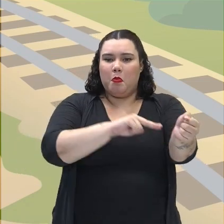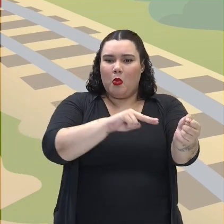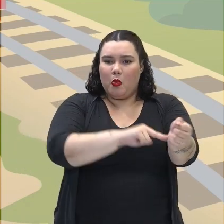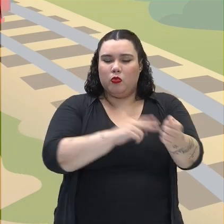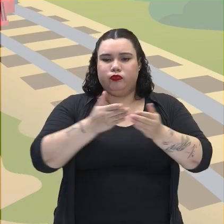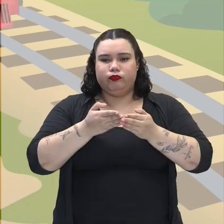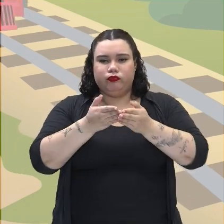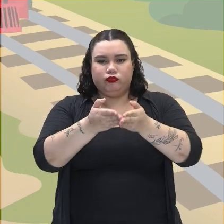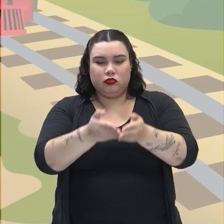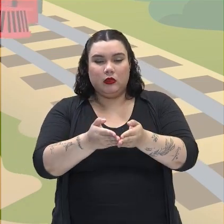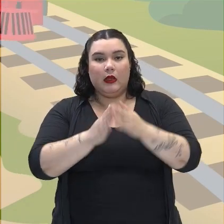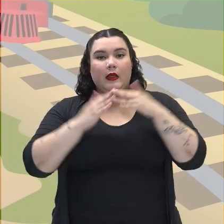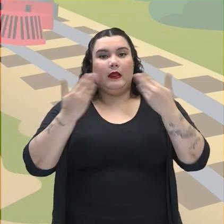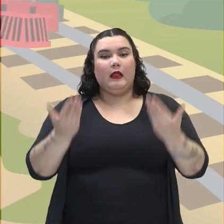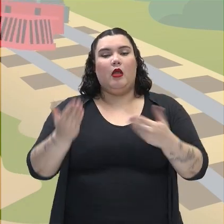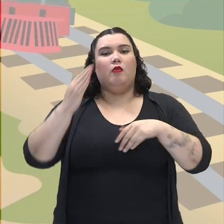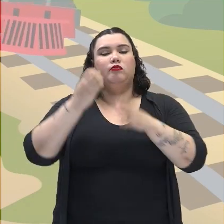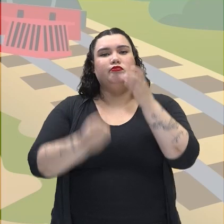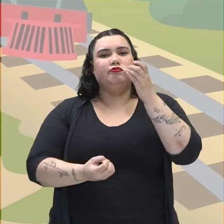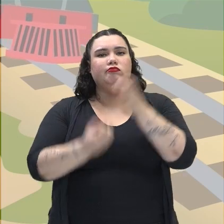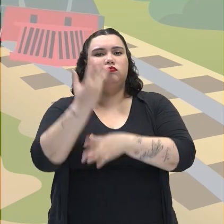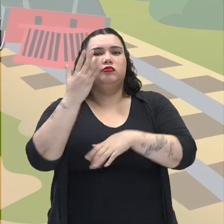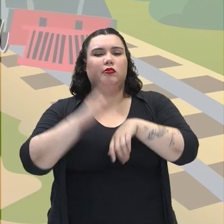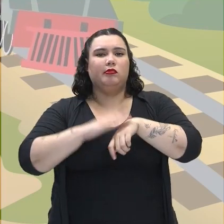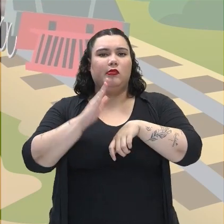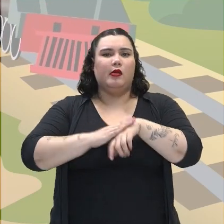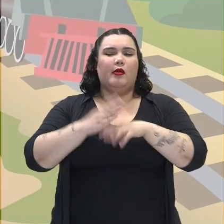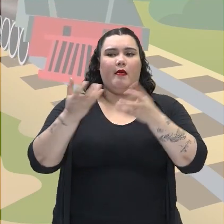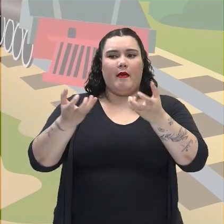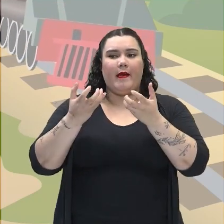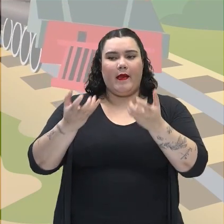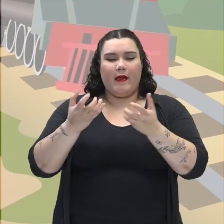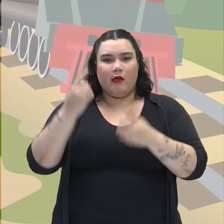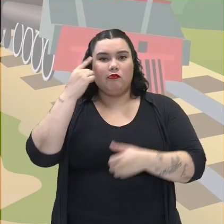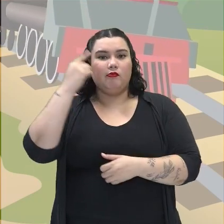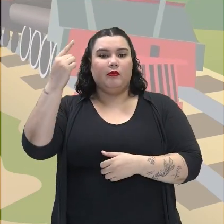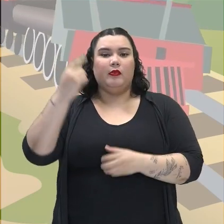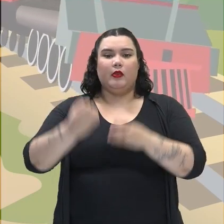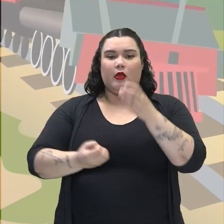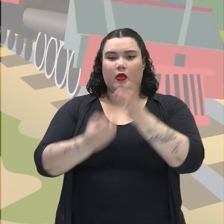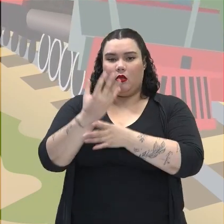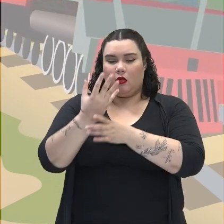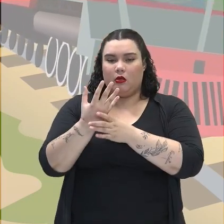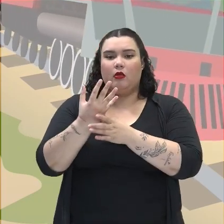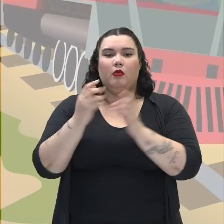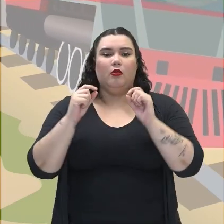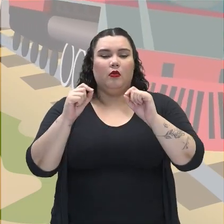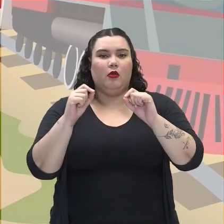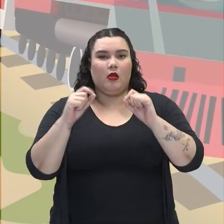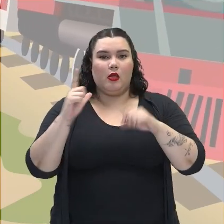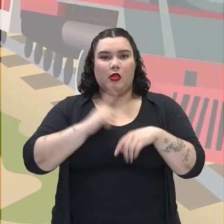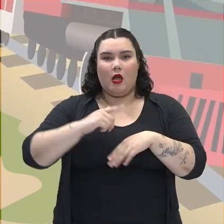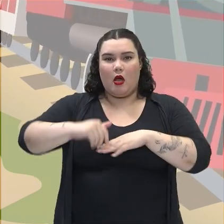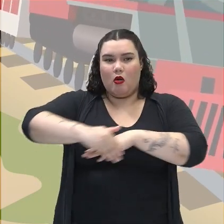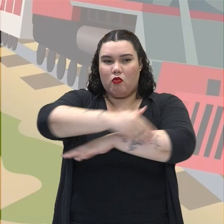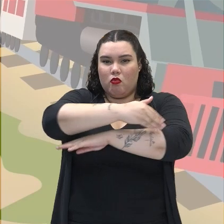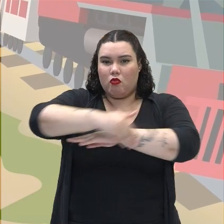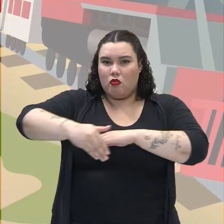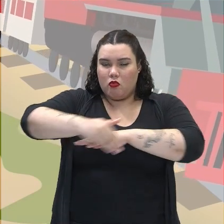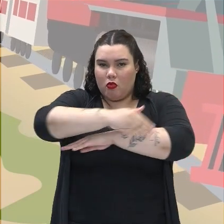processo de abertura, por entre as regiões ali de estradas, que mais tarde